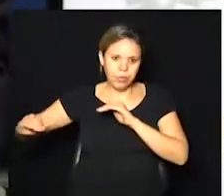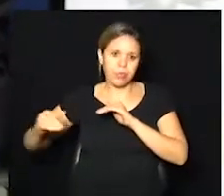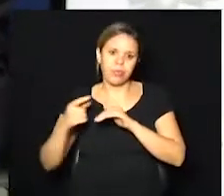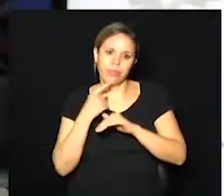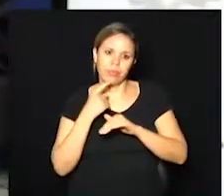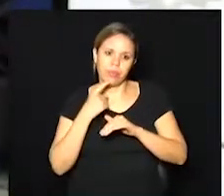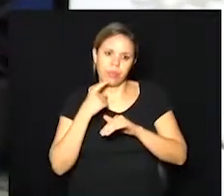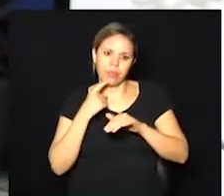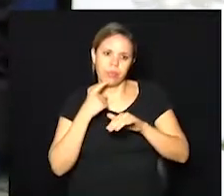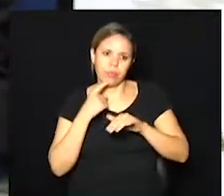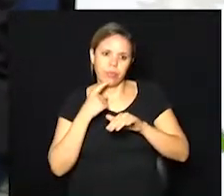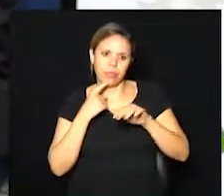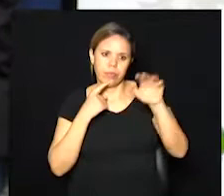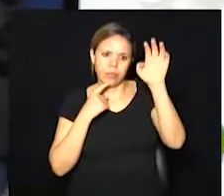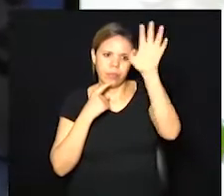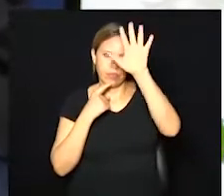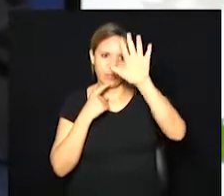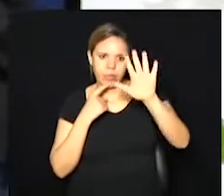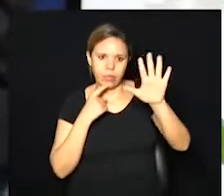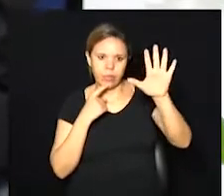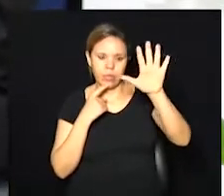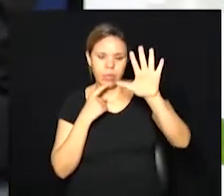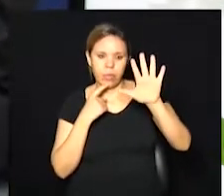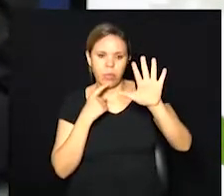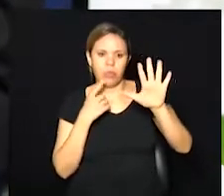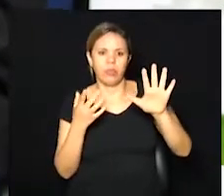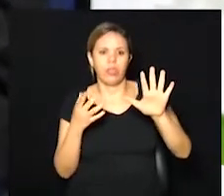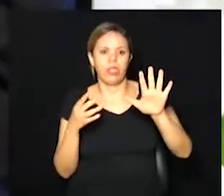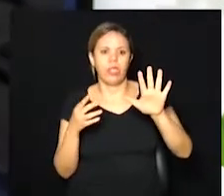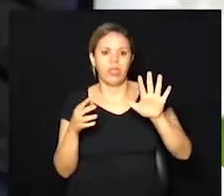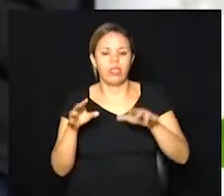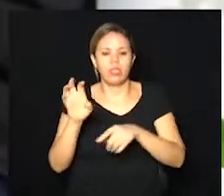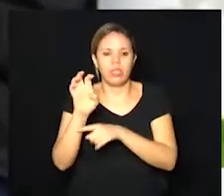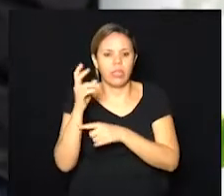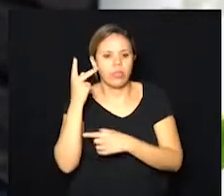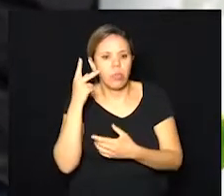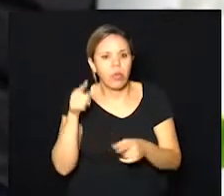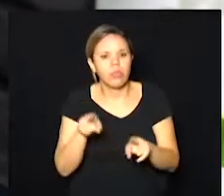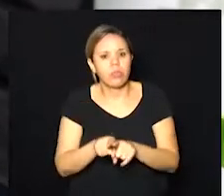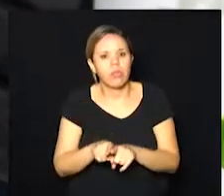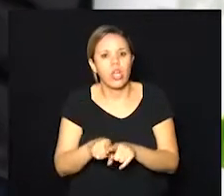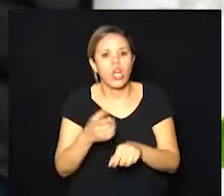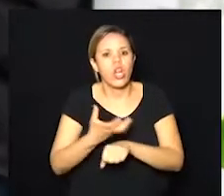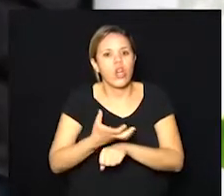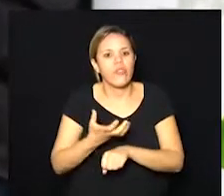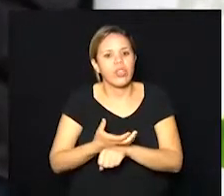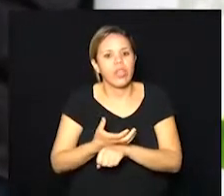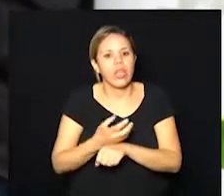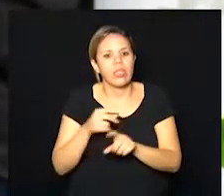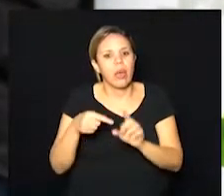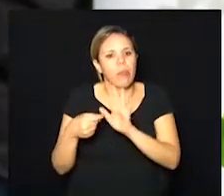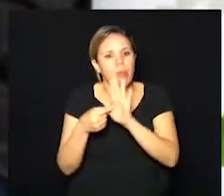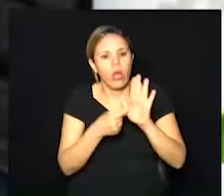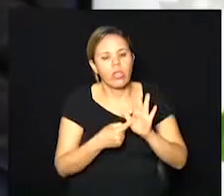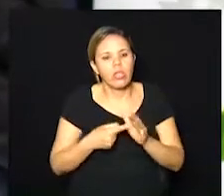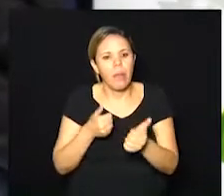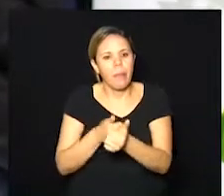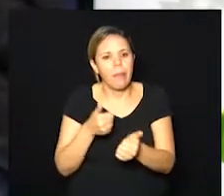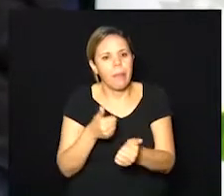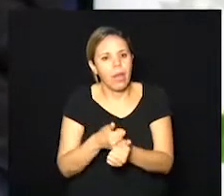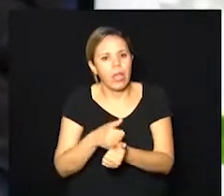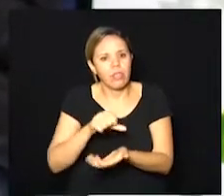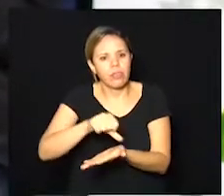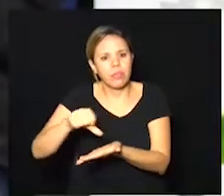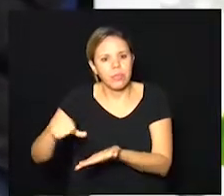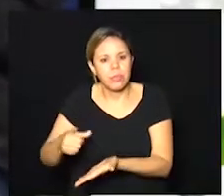e aqui, Nova Odessa, que é uma que eu pedi para referenciar, cidades que fazem parte da nossa